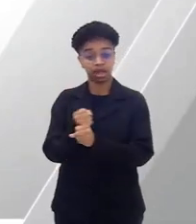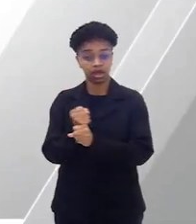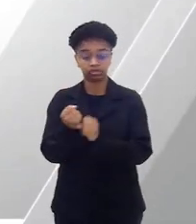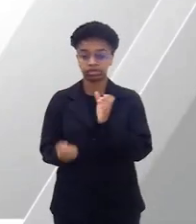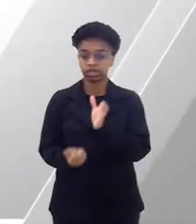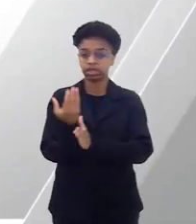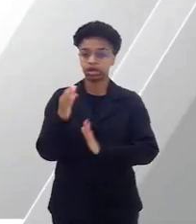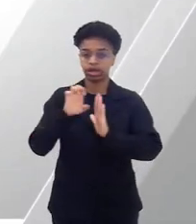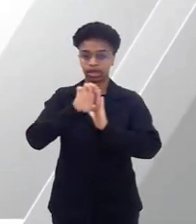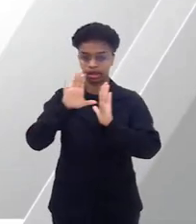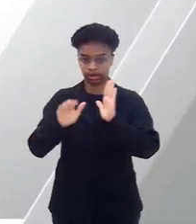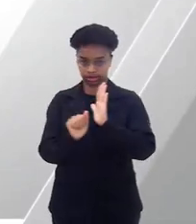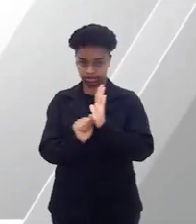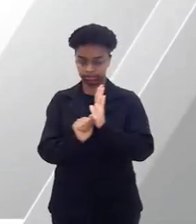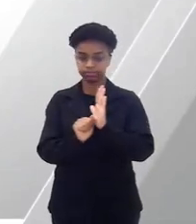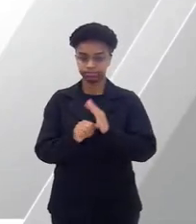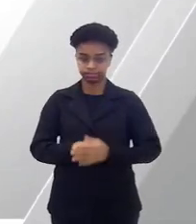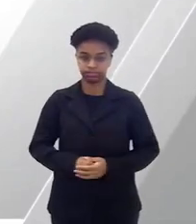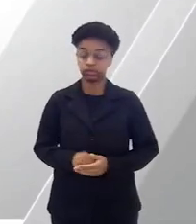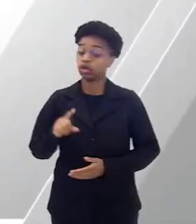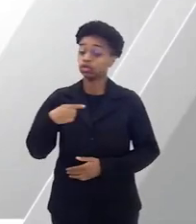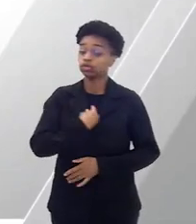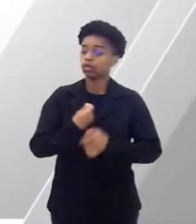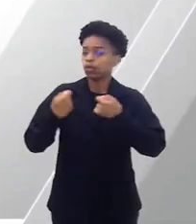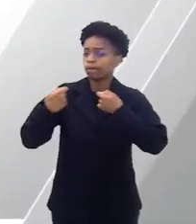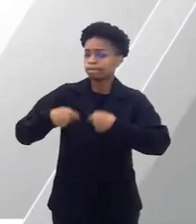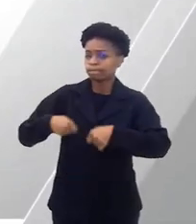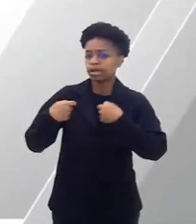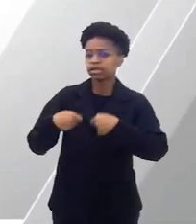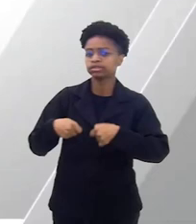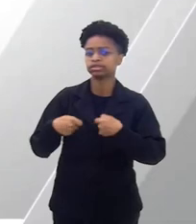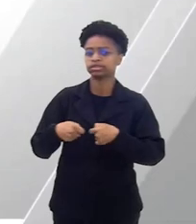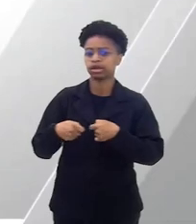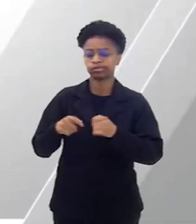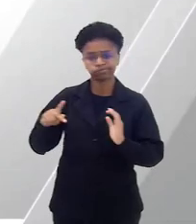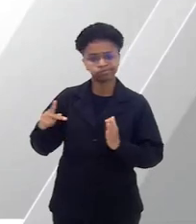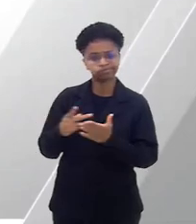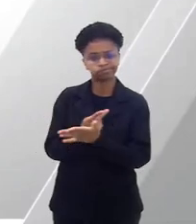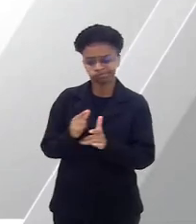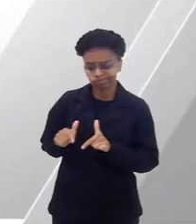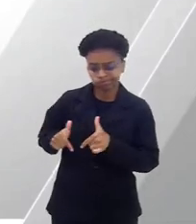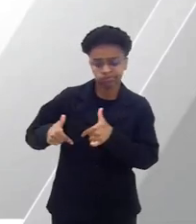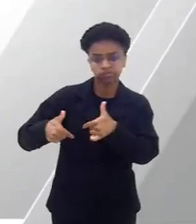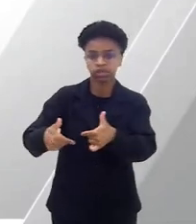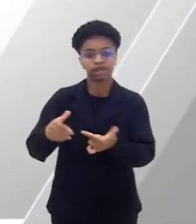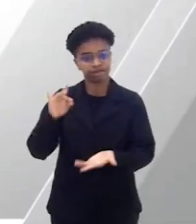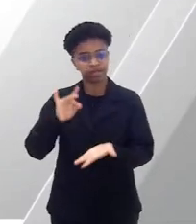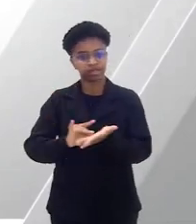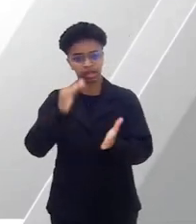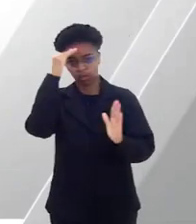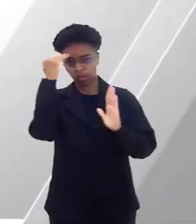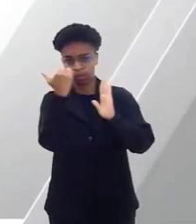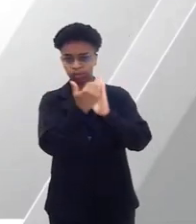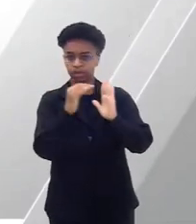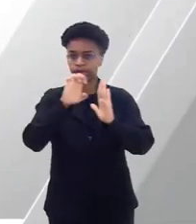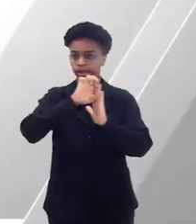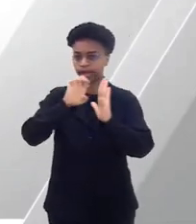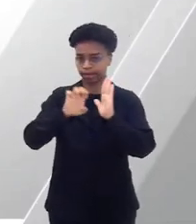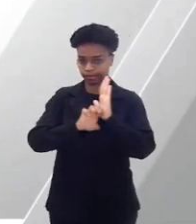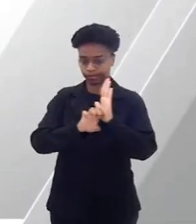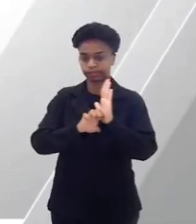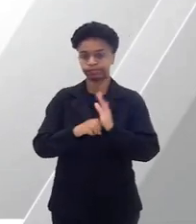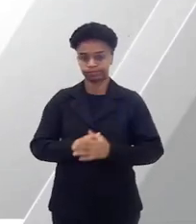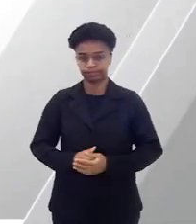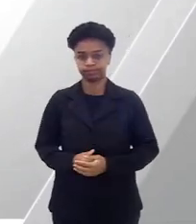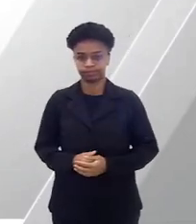da criação do ECA. Precisamos fazer cumprir o que está escrito no Estatuto da Criança e